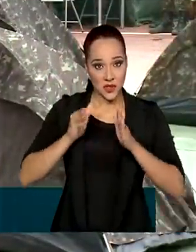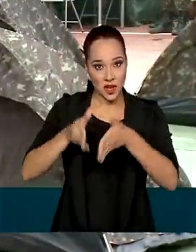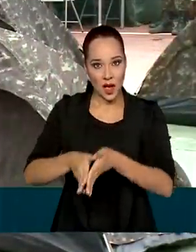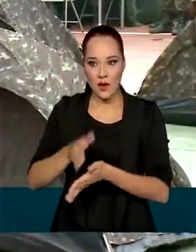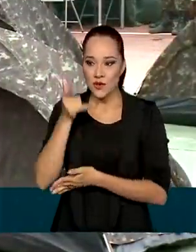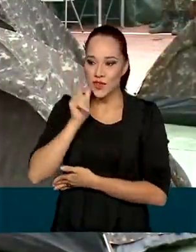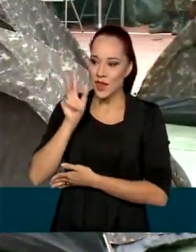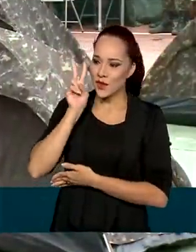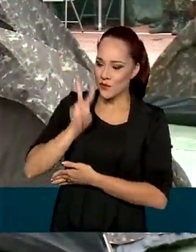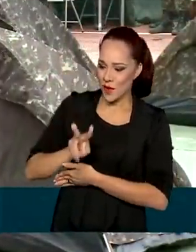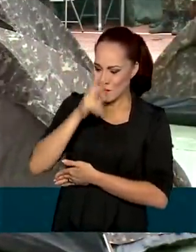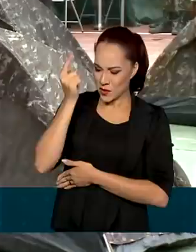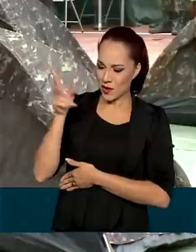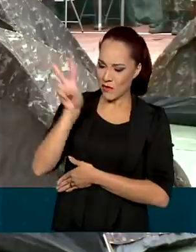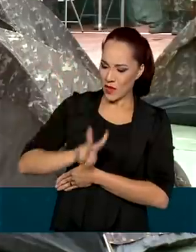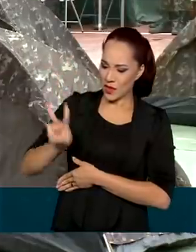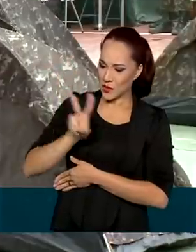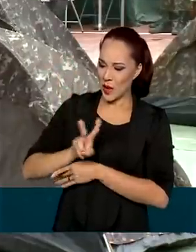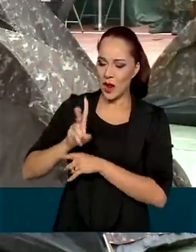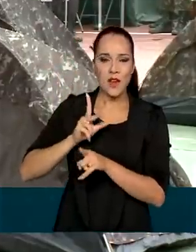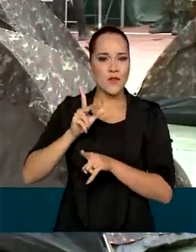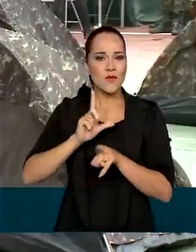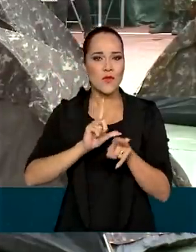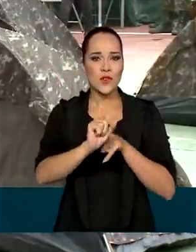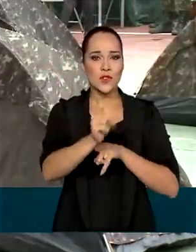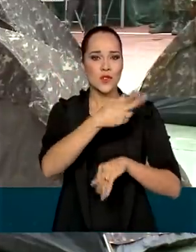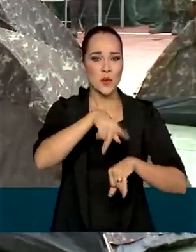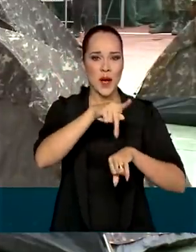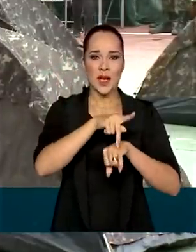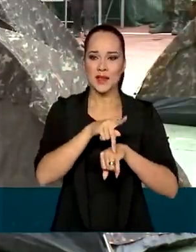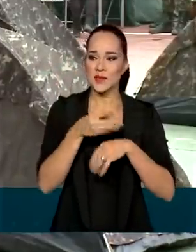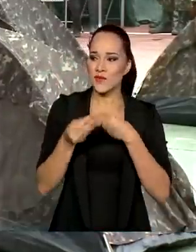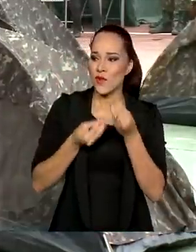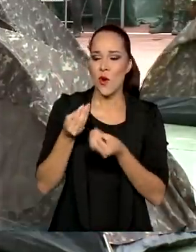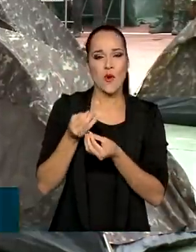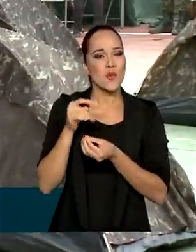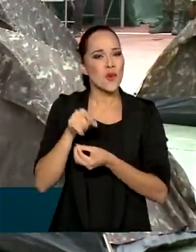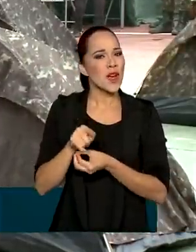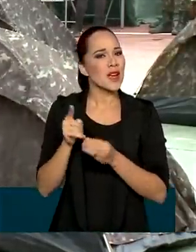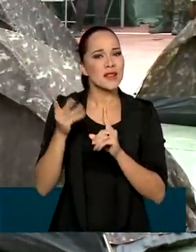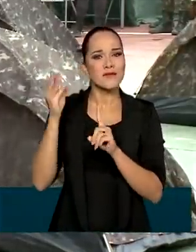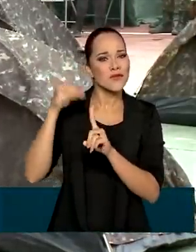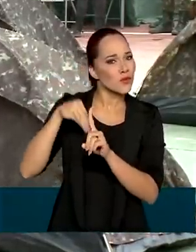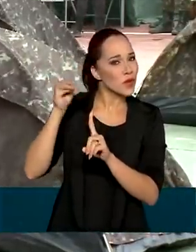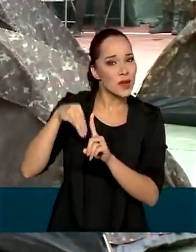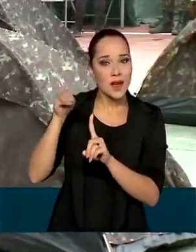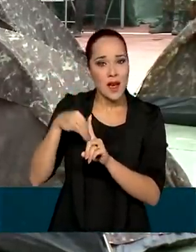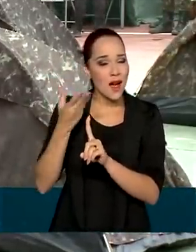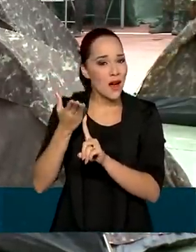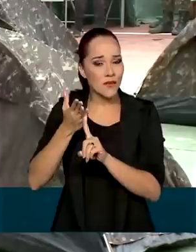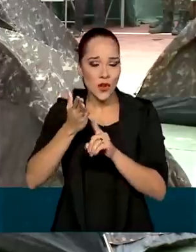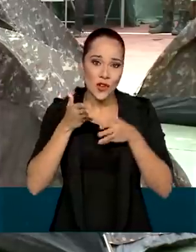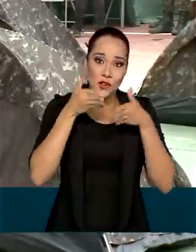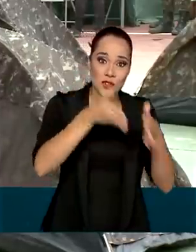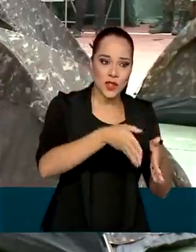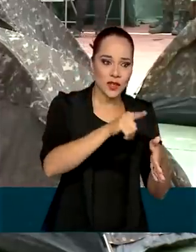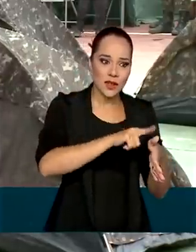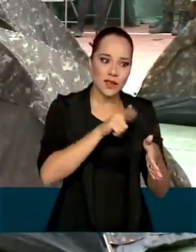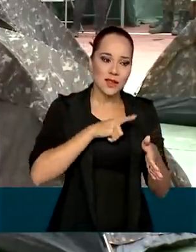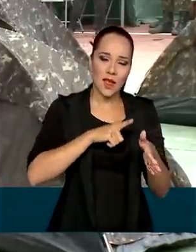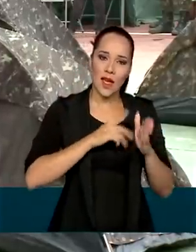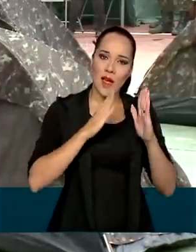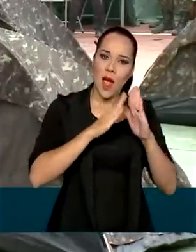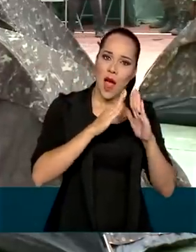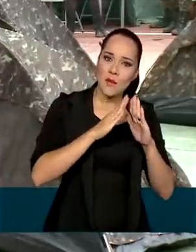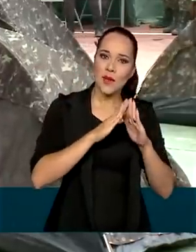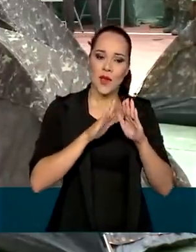ver o venezuelano, situação que ele está, que ele sai do país dele, Situação totalmente frágil, vulnerável, e poder dar um abrigo para